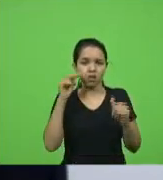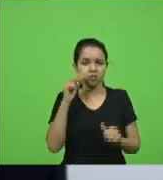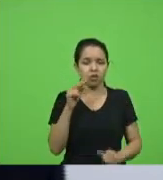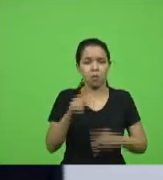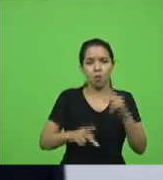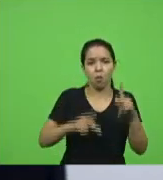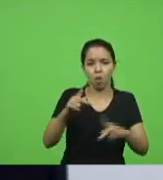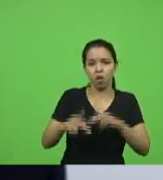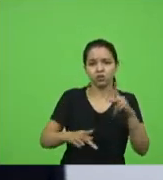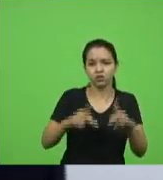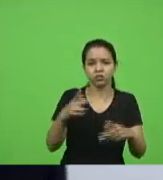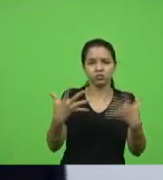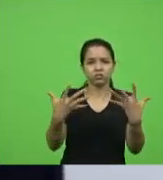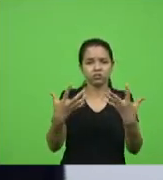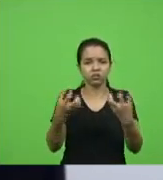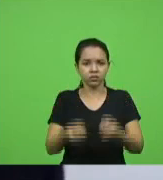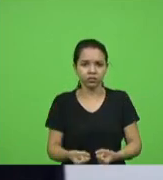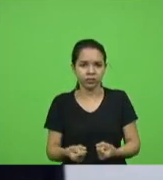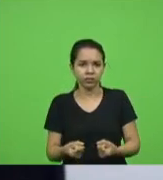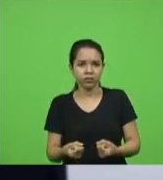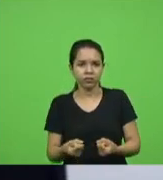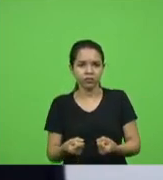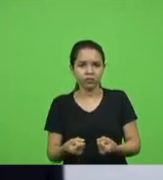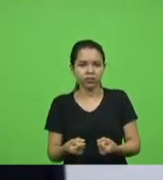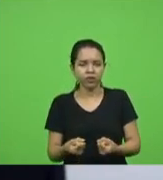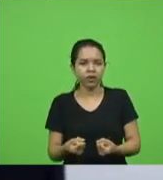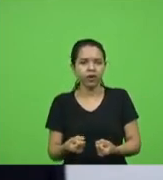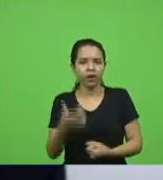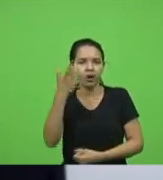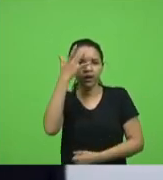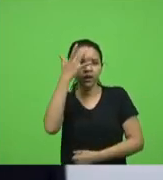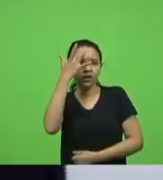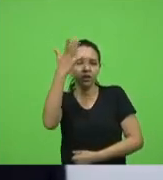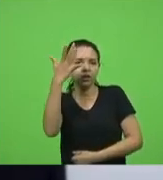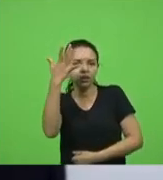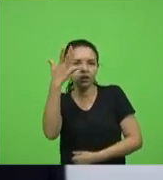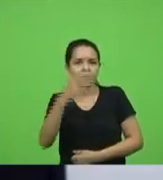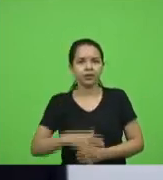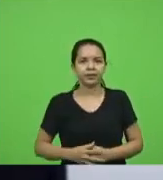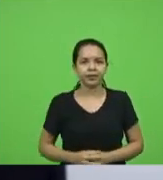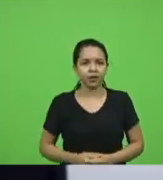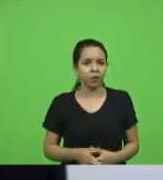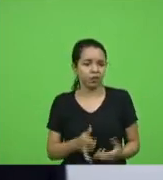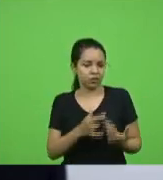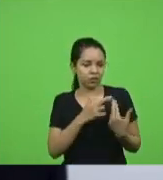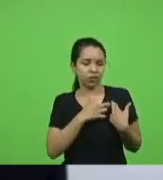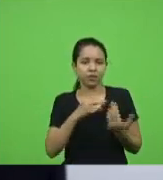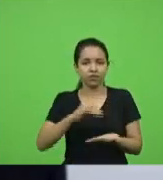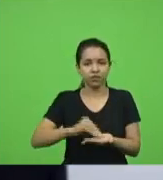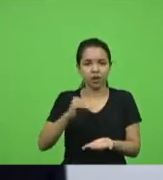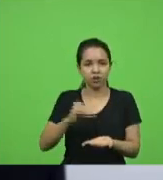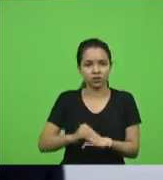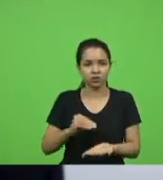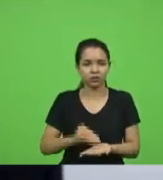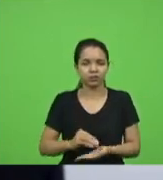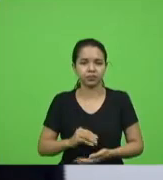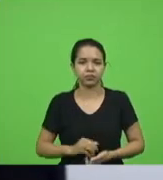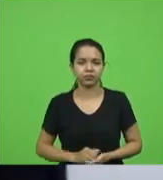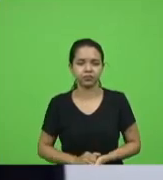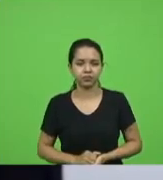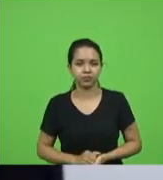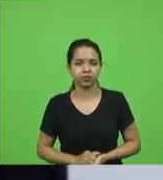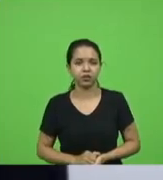aceitar com tanta passividade uma irresponsabilidade é